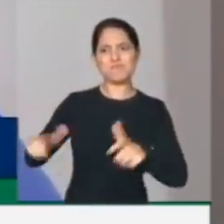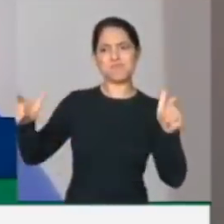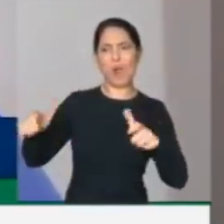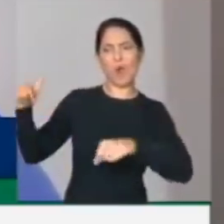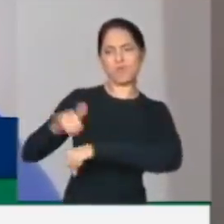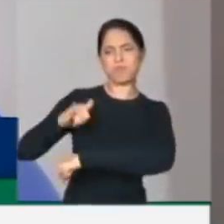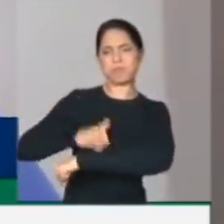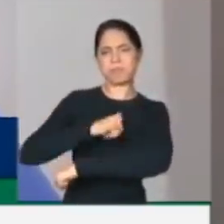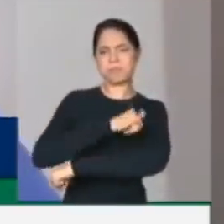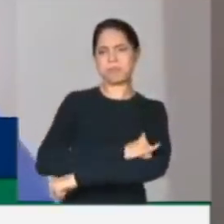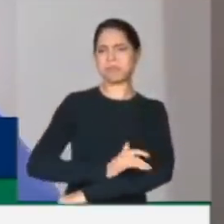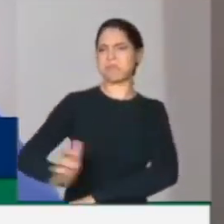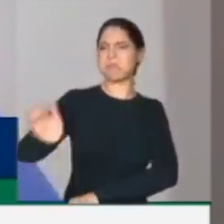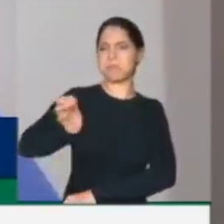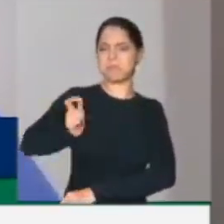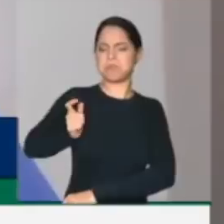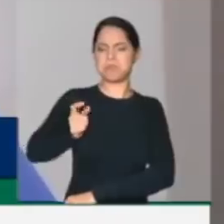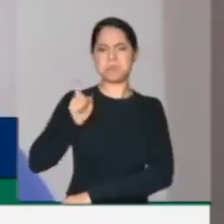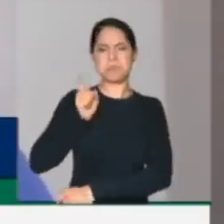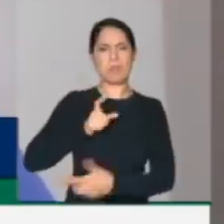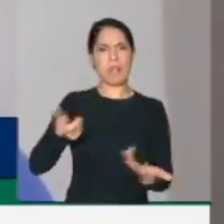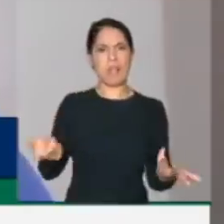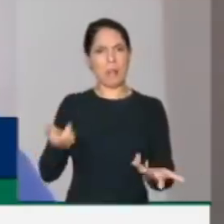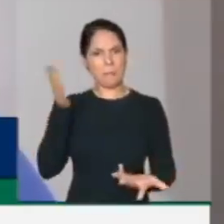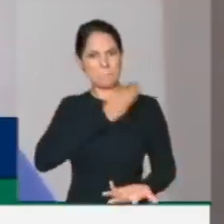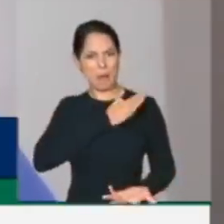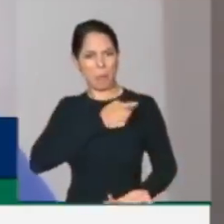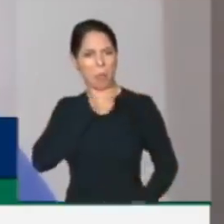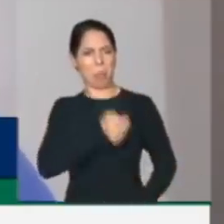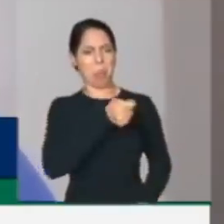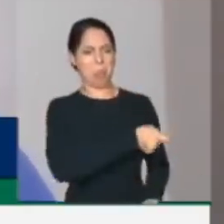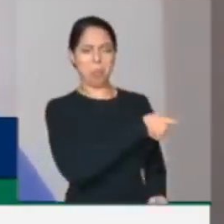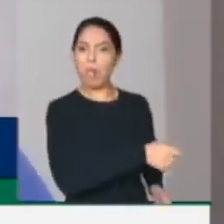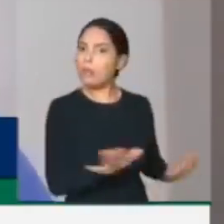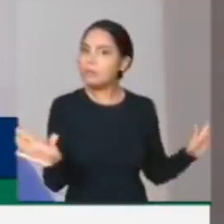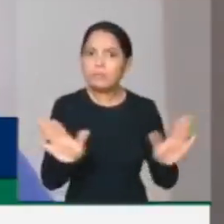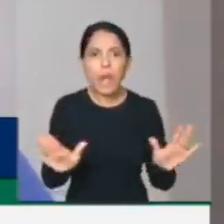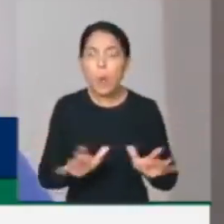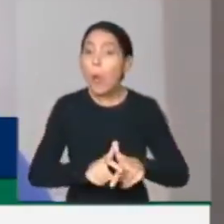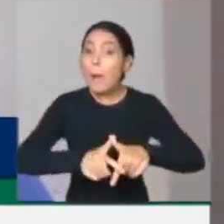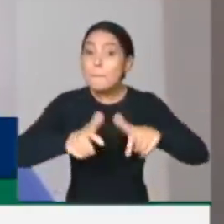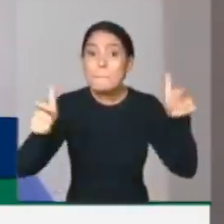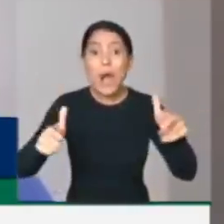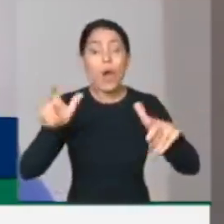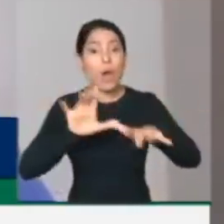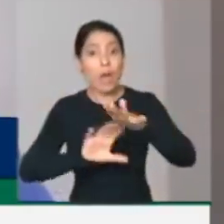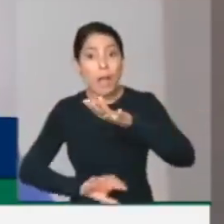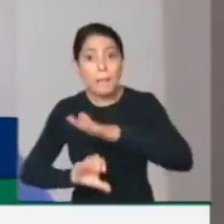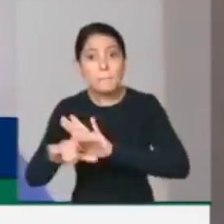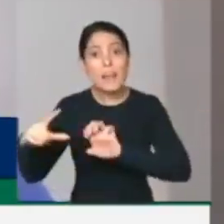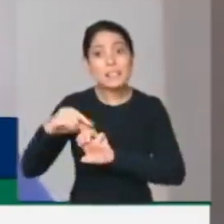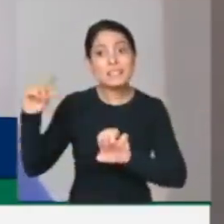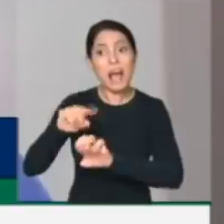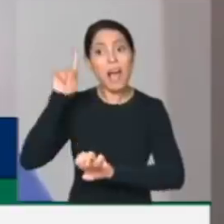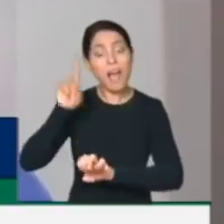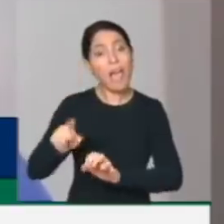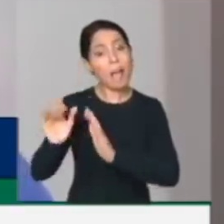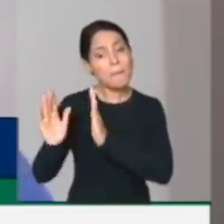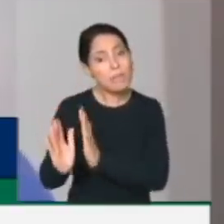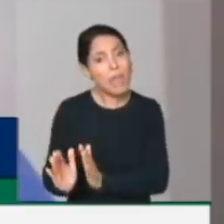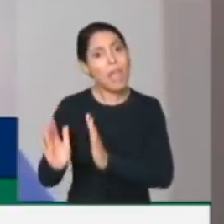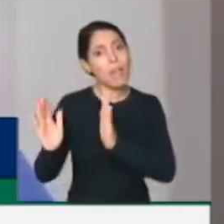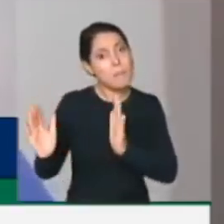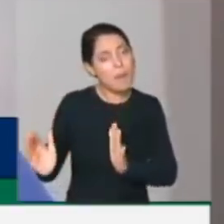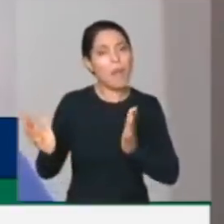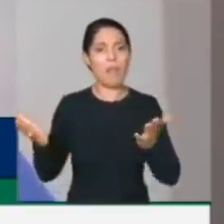malvadão, usando terno e cartola, como diz o estereótipo. A maior parte dos empresários são pequenos, micros, médios, a maior parte dos